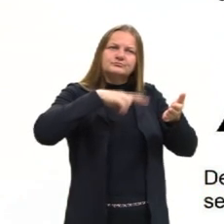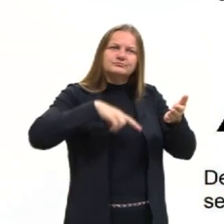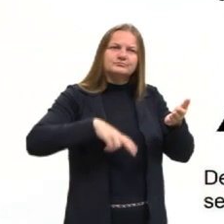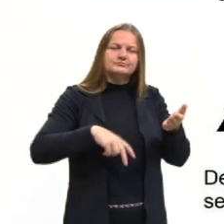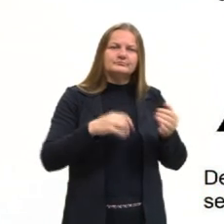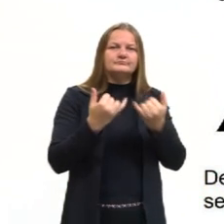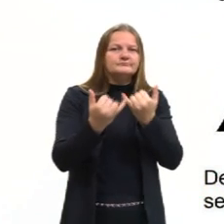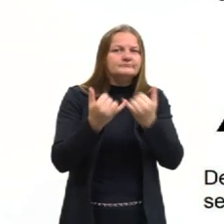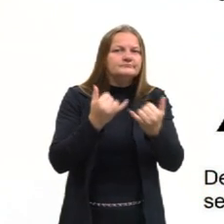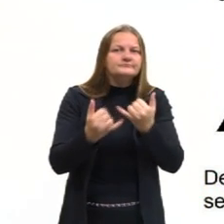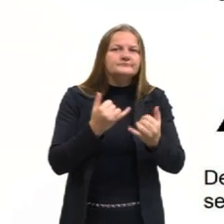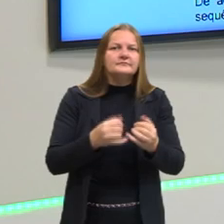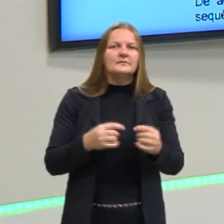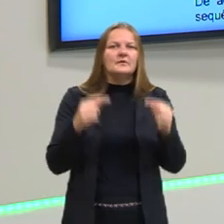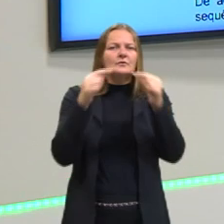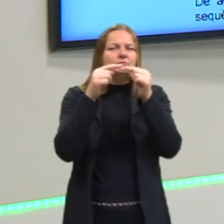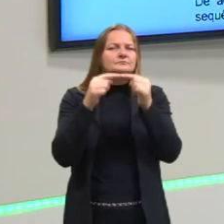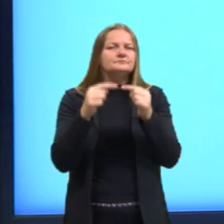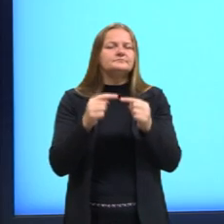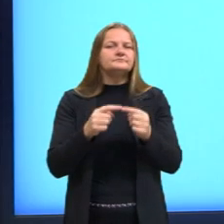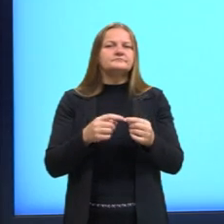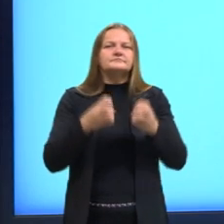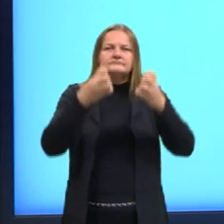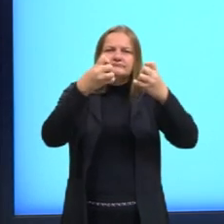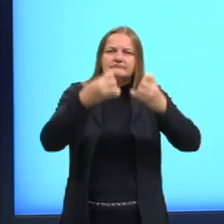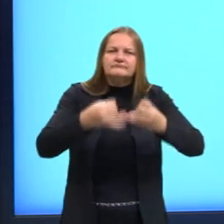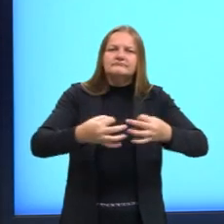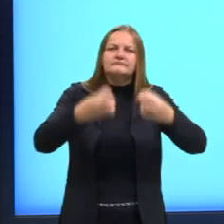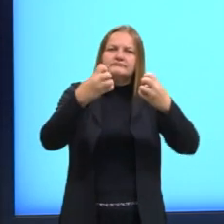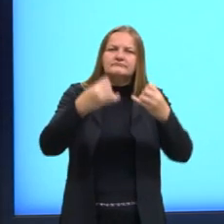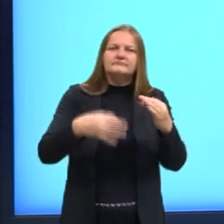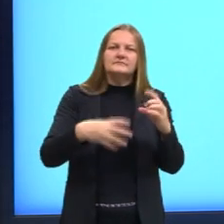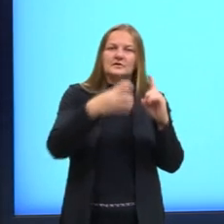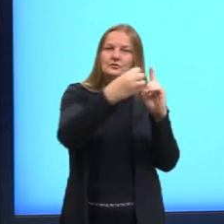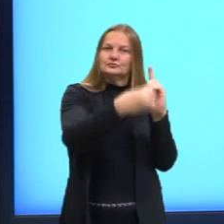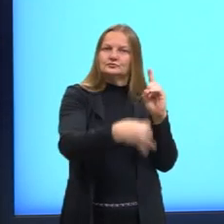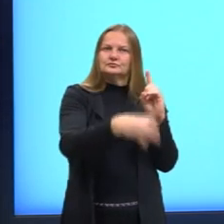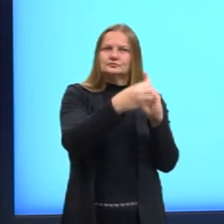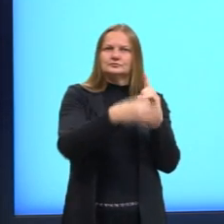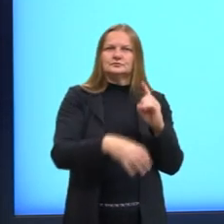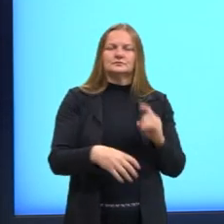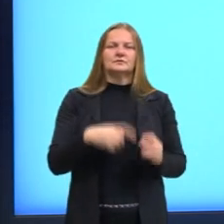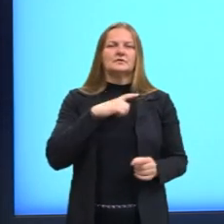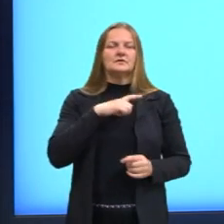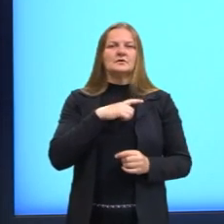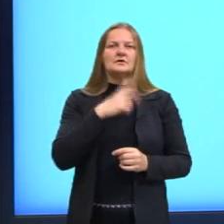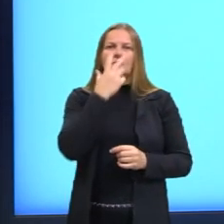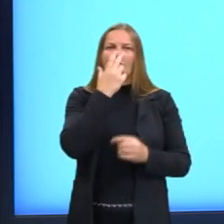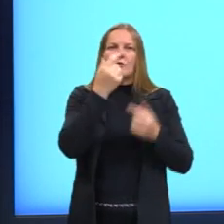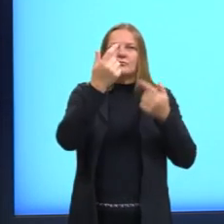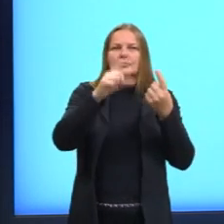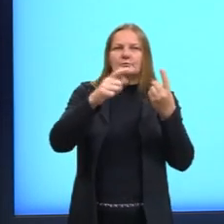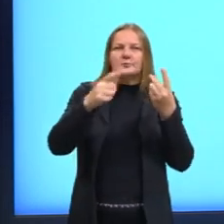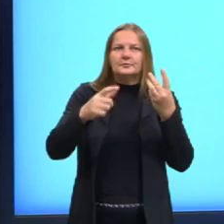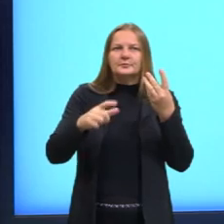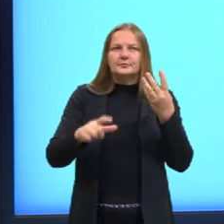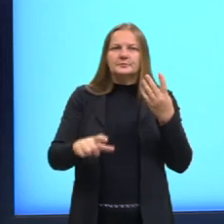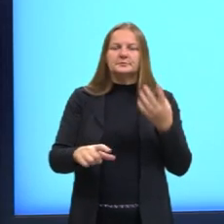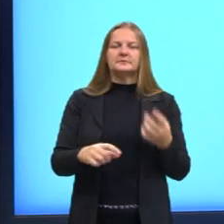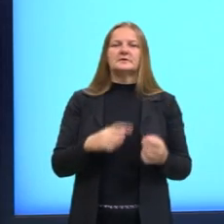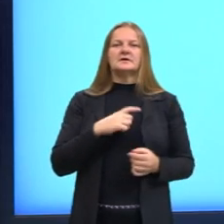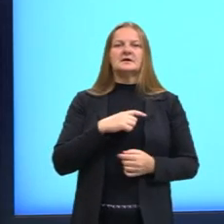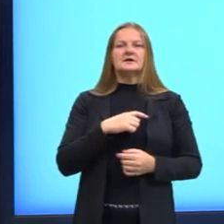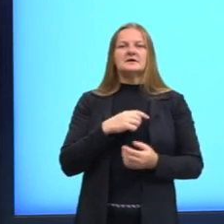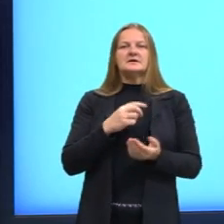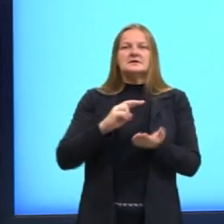De acordo com o procedimento descrito, a figura quatro da sequência apresentada é. Então, o que o